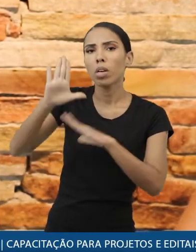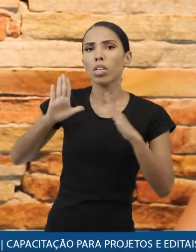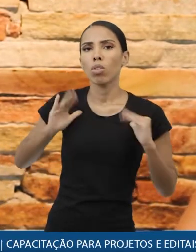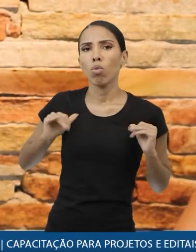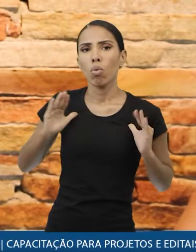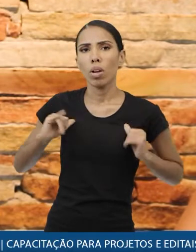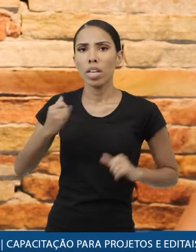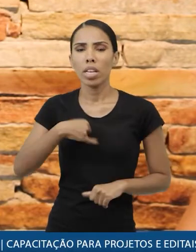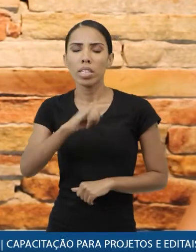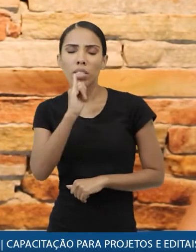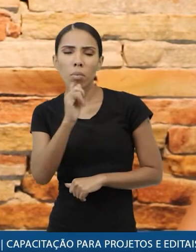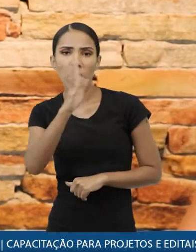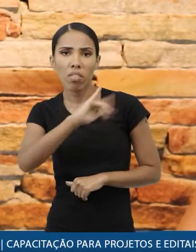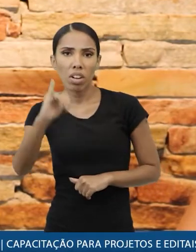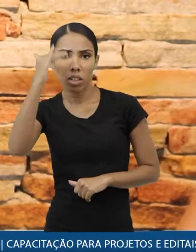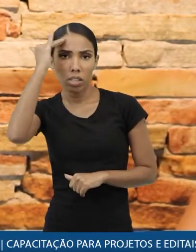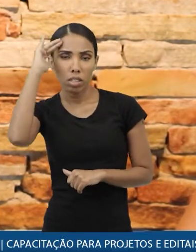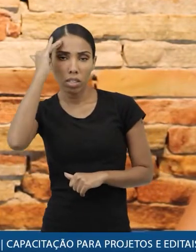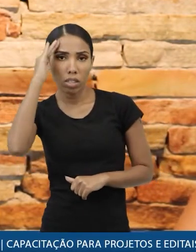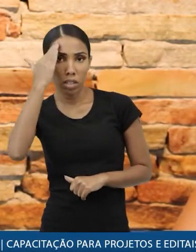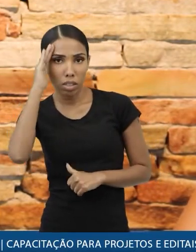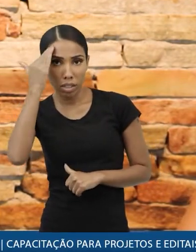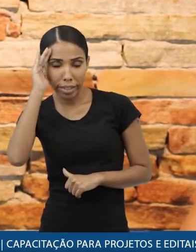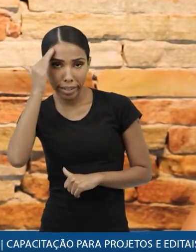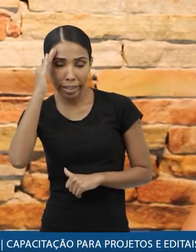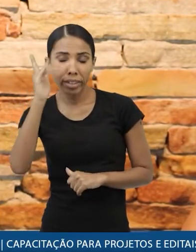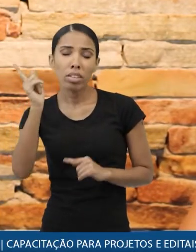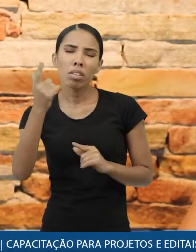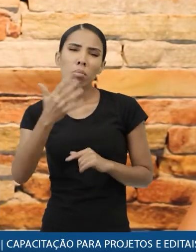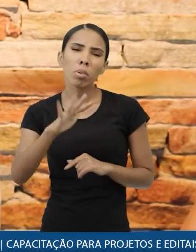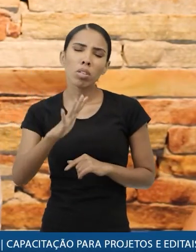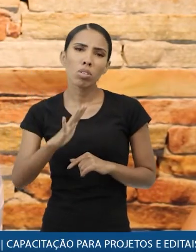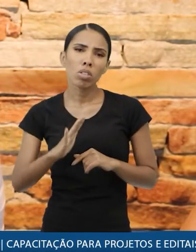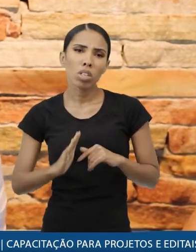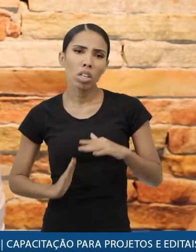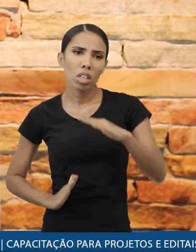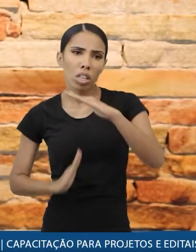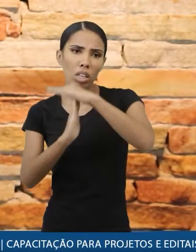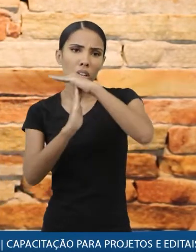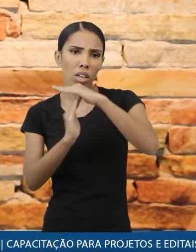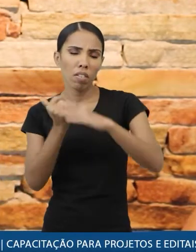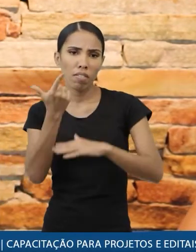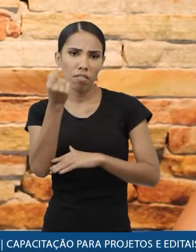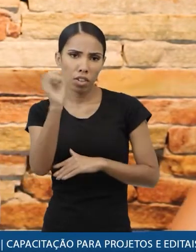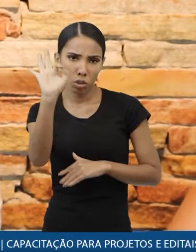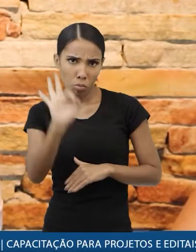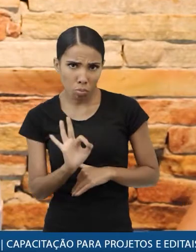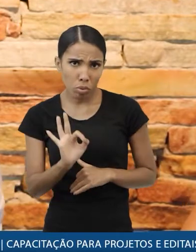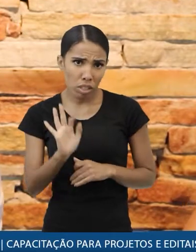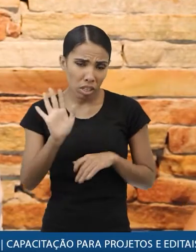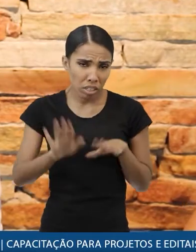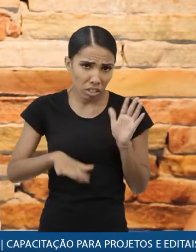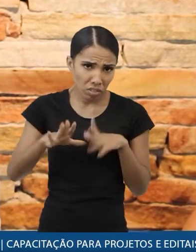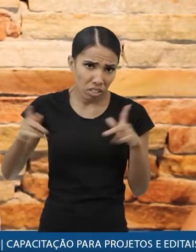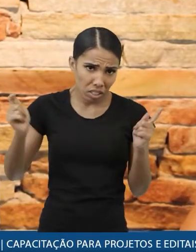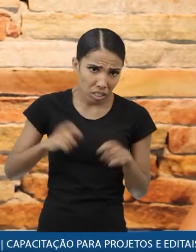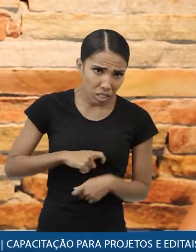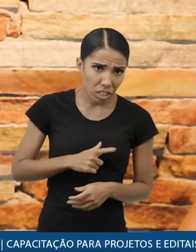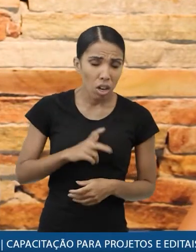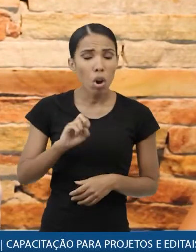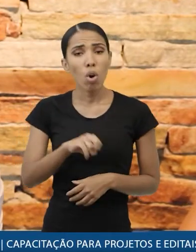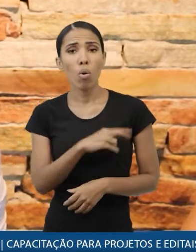conforto você por exemplo vai entender que você pode ultrapassar o limite de uma rubrica em 20% ou